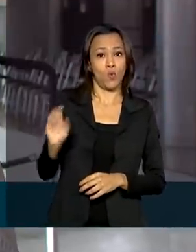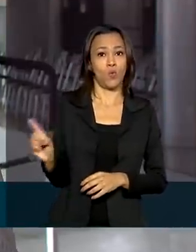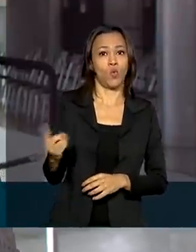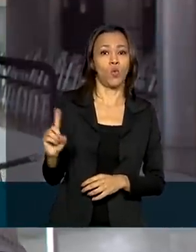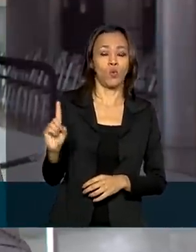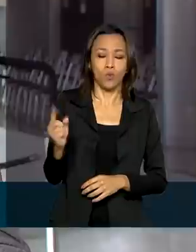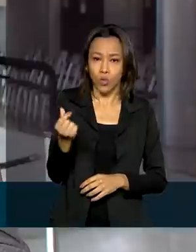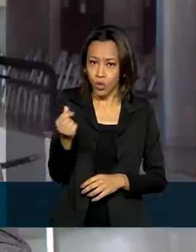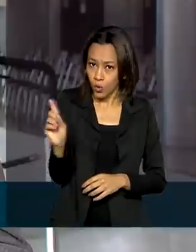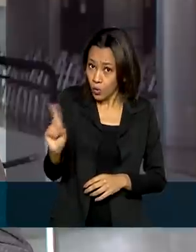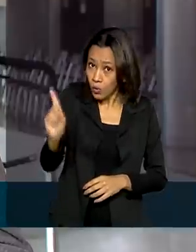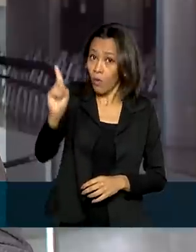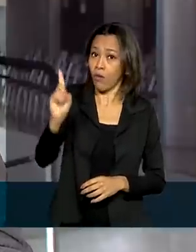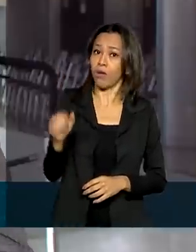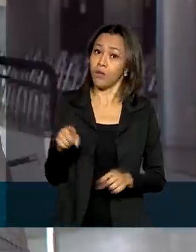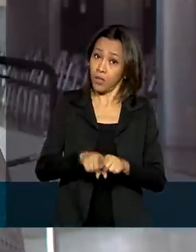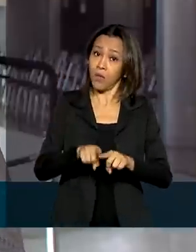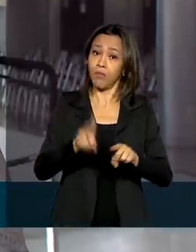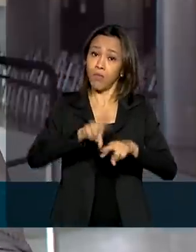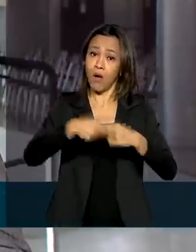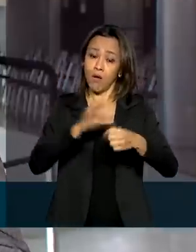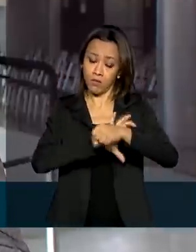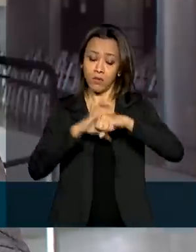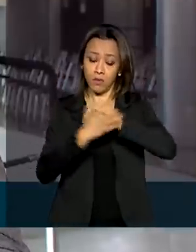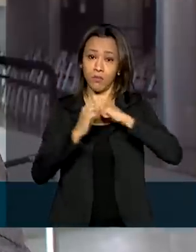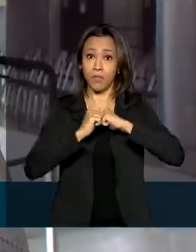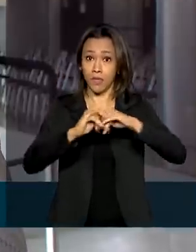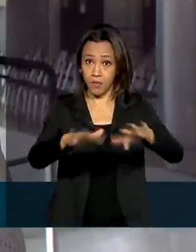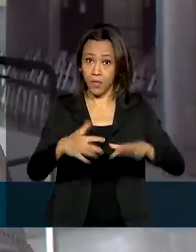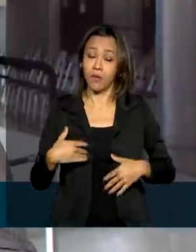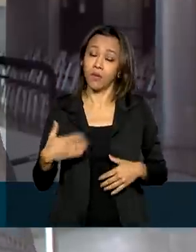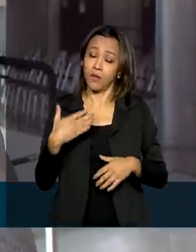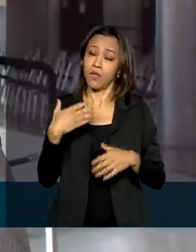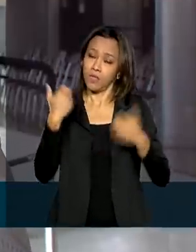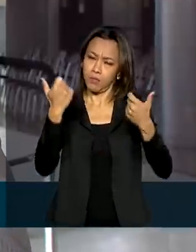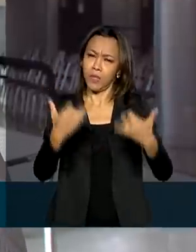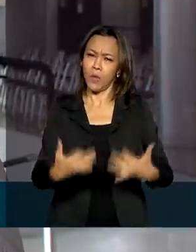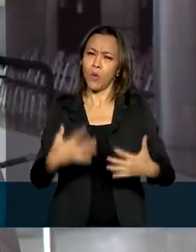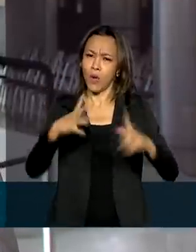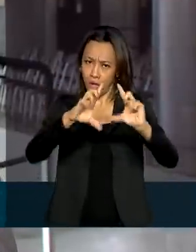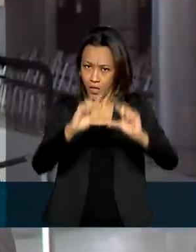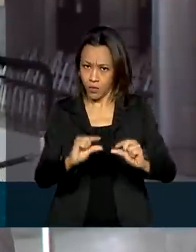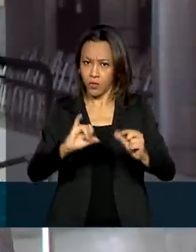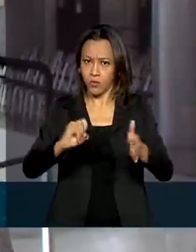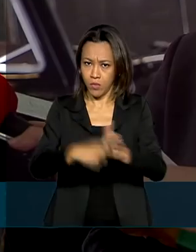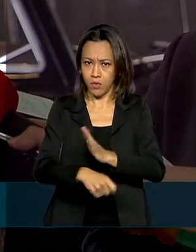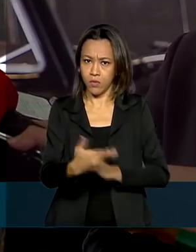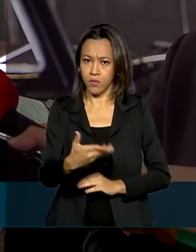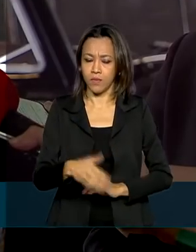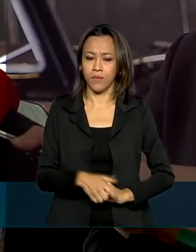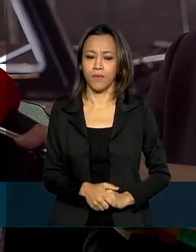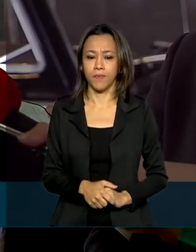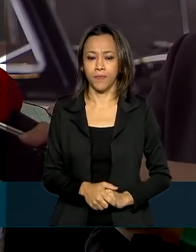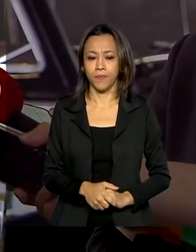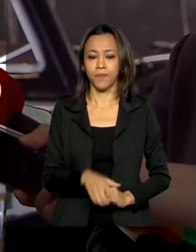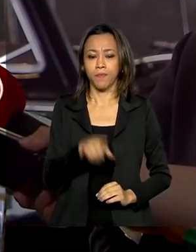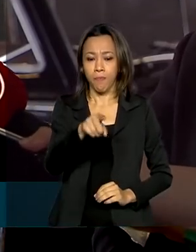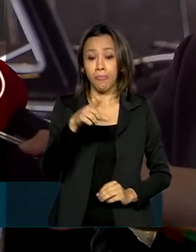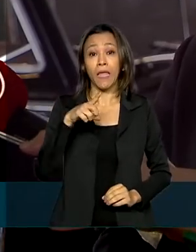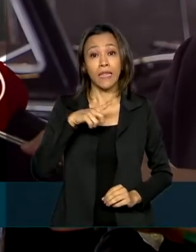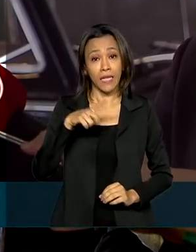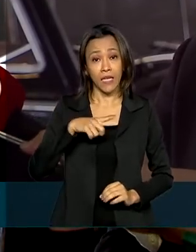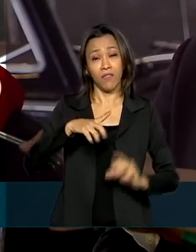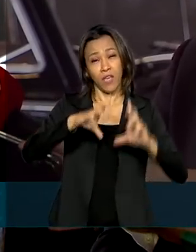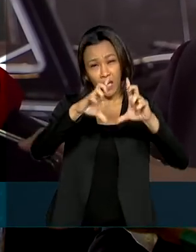devido à pandemia. O João Sanzovo comentou a redução aí das tarifas. Vamos acompanhar. Teve queda de